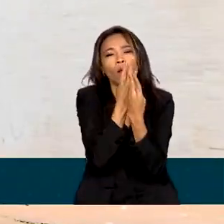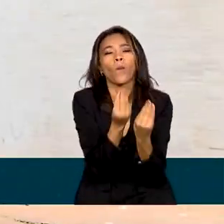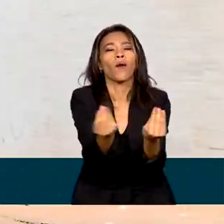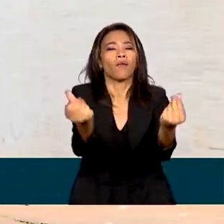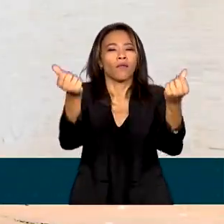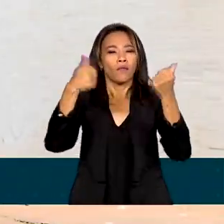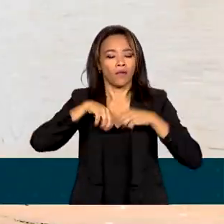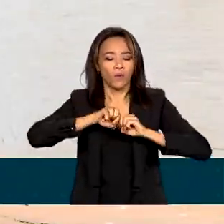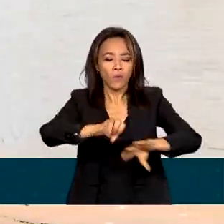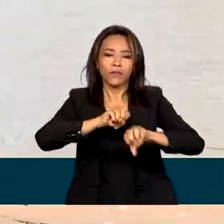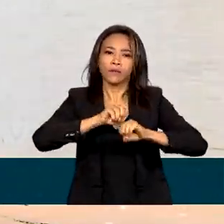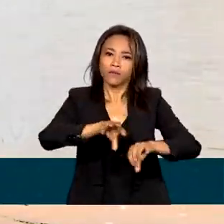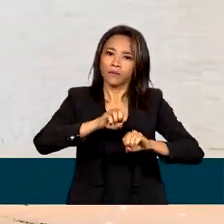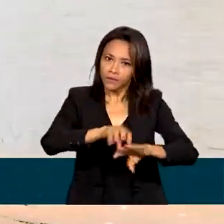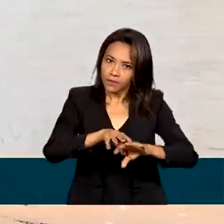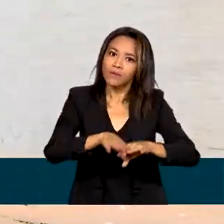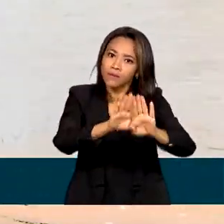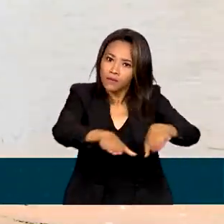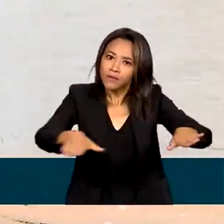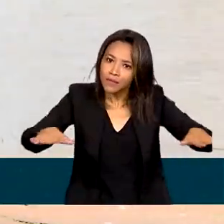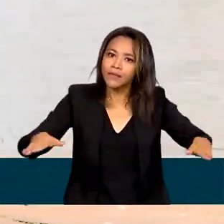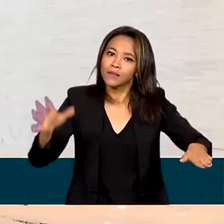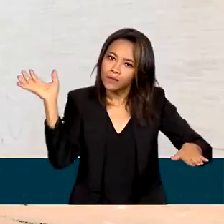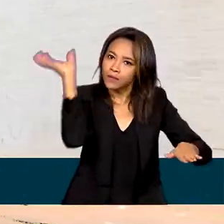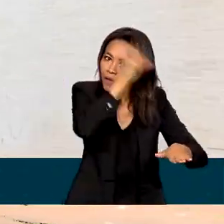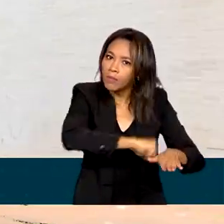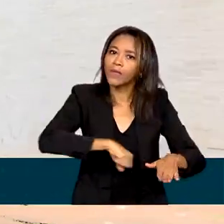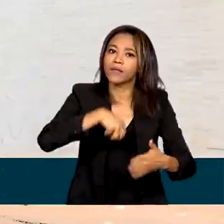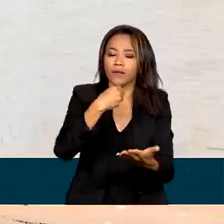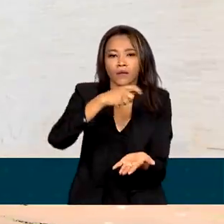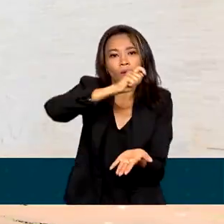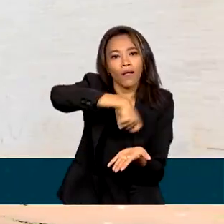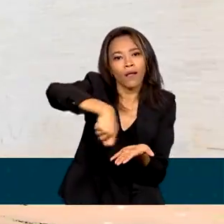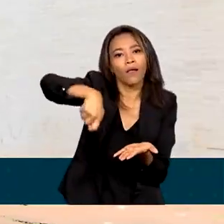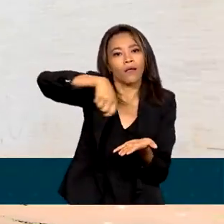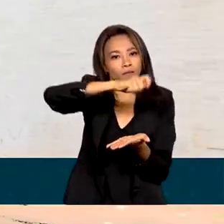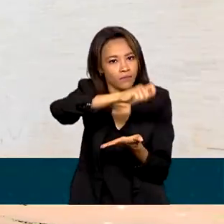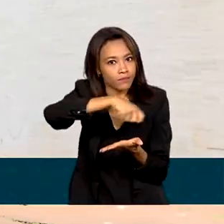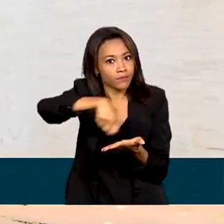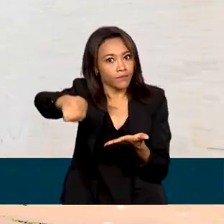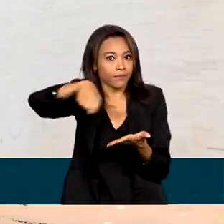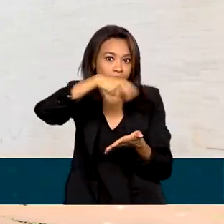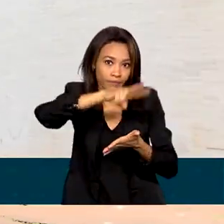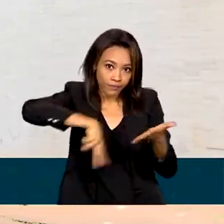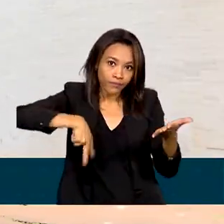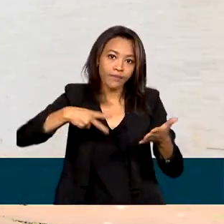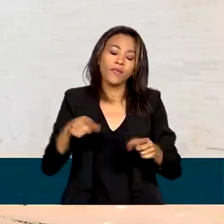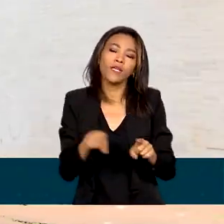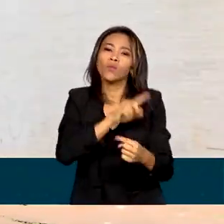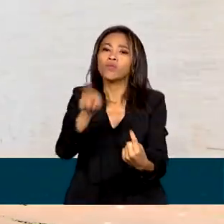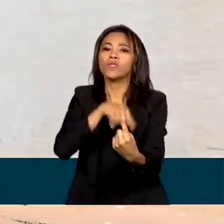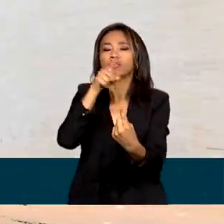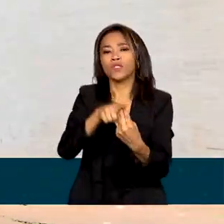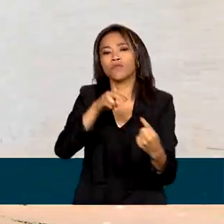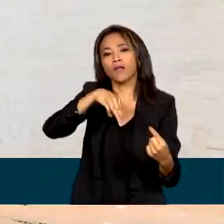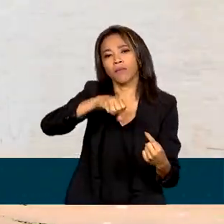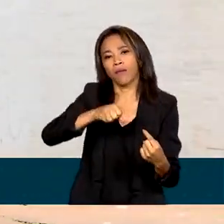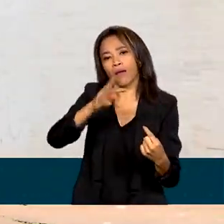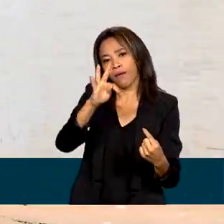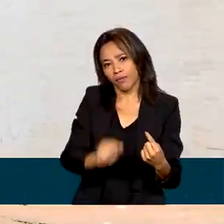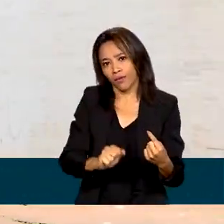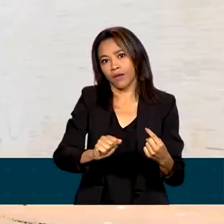aprendizagem das crianças que estão sendo alfabetizadas. E uma das metas do Plano Nacional de Educação tem como